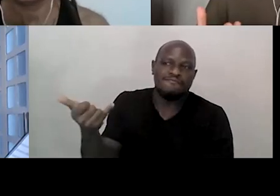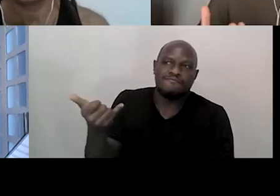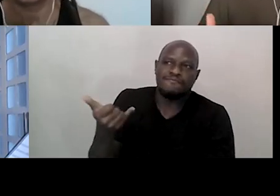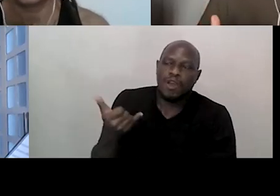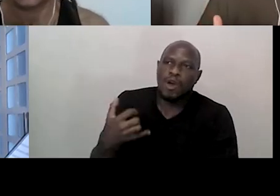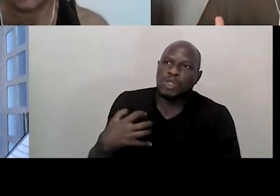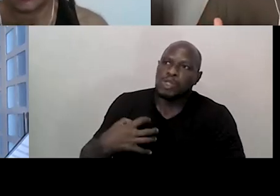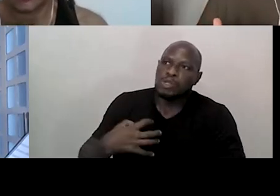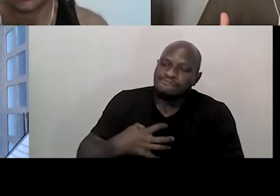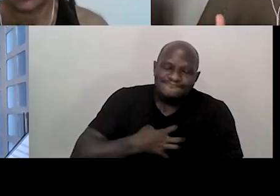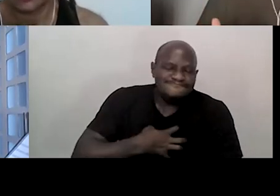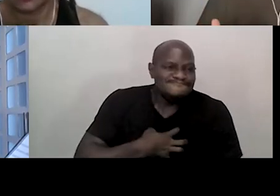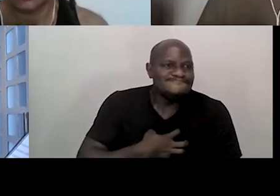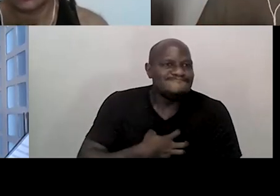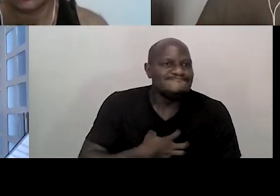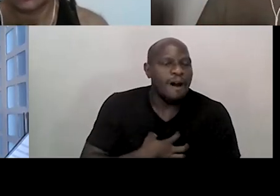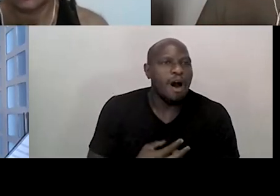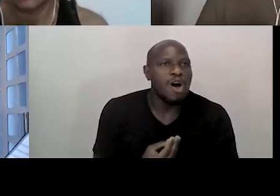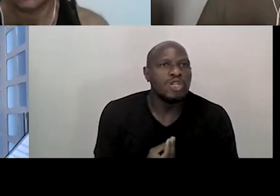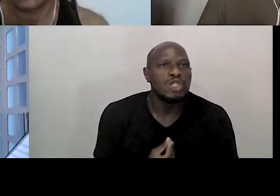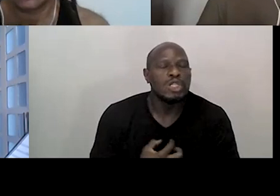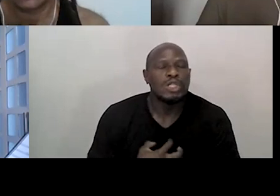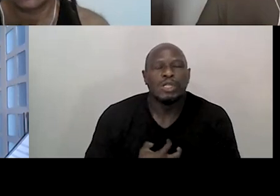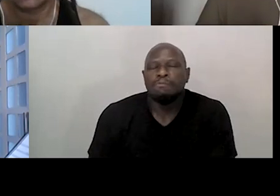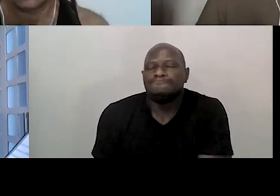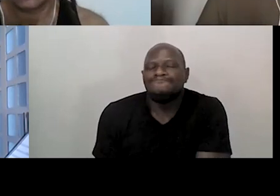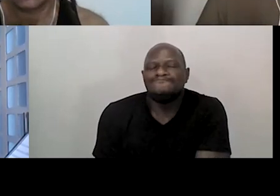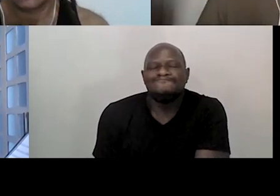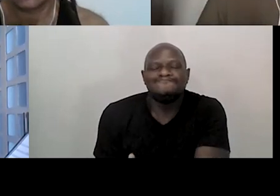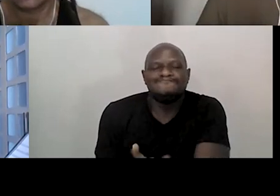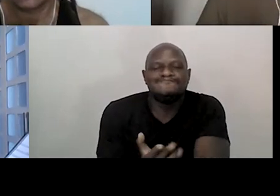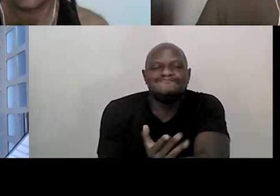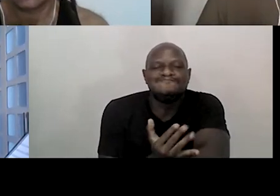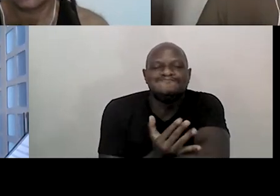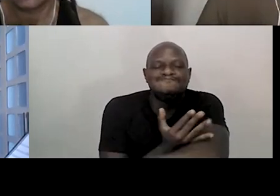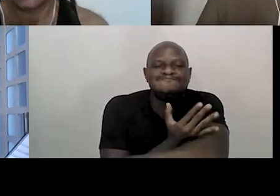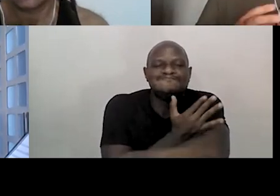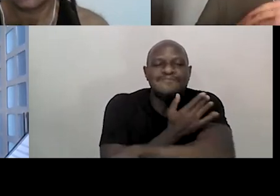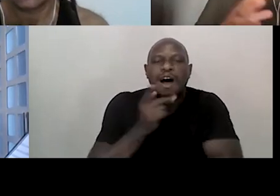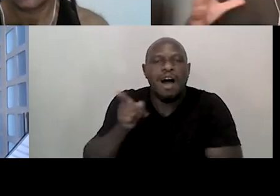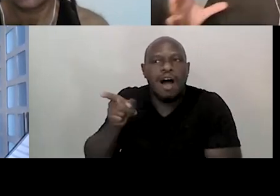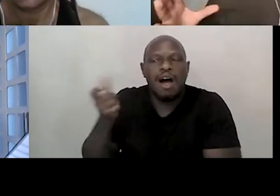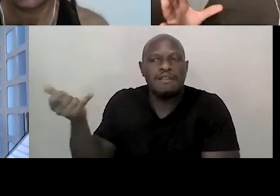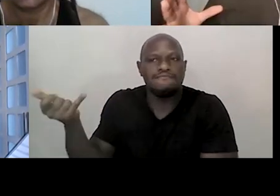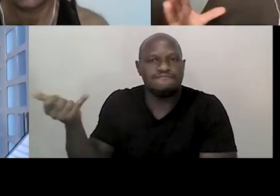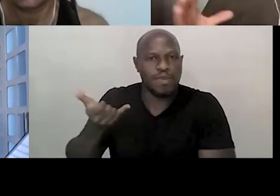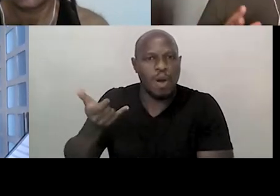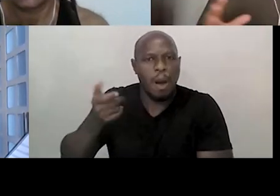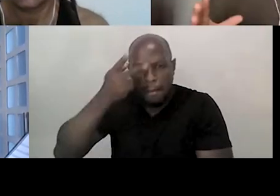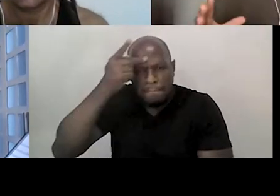muito, muito tocado, muito emocionado. Ela disse que todas as pessoas,